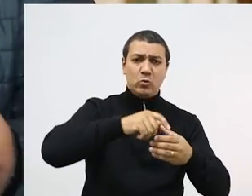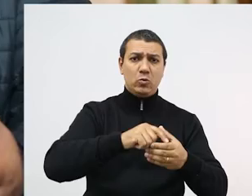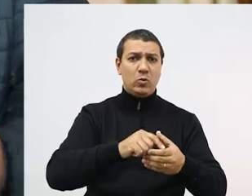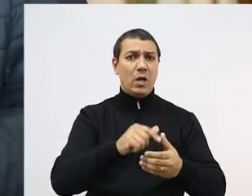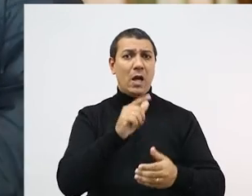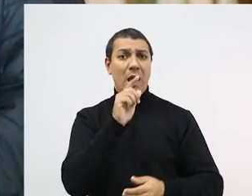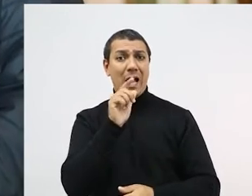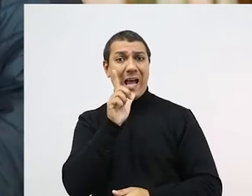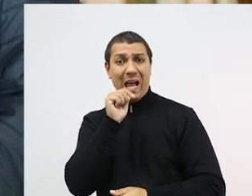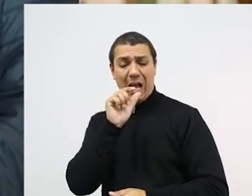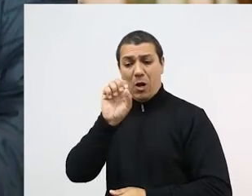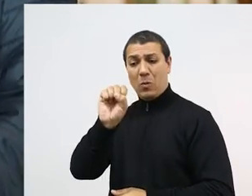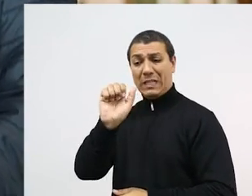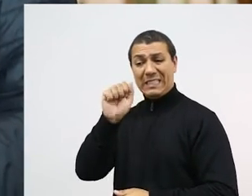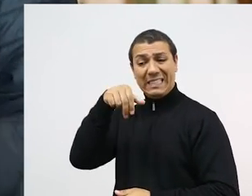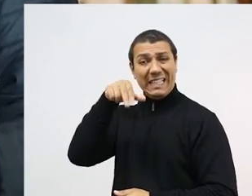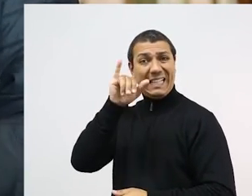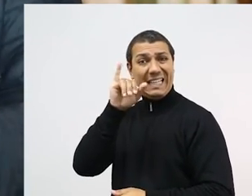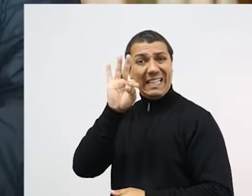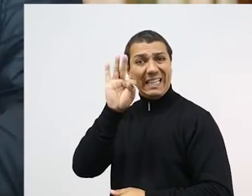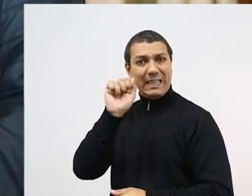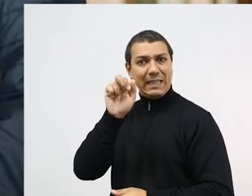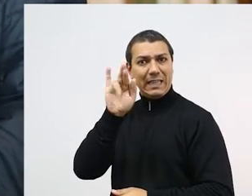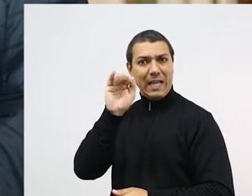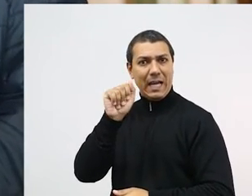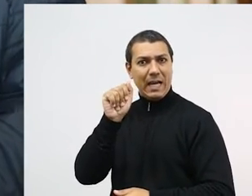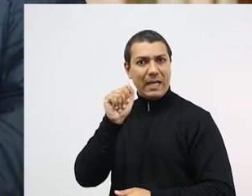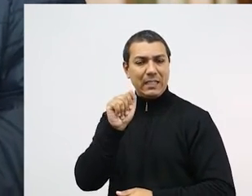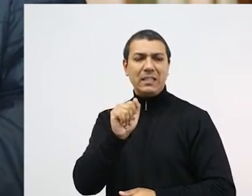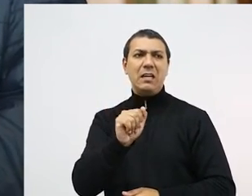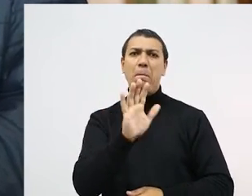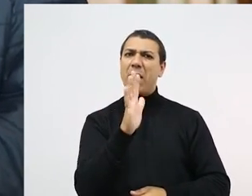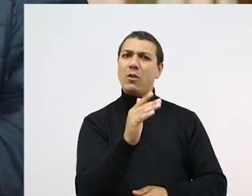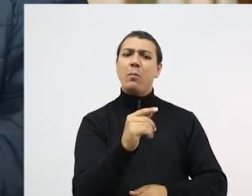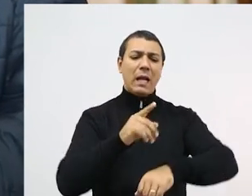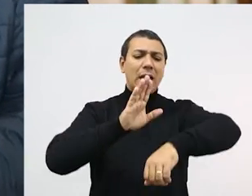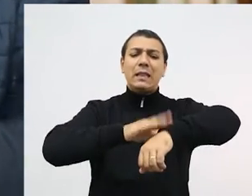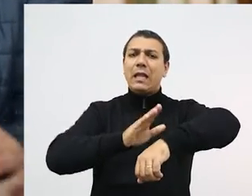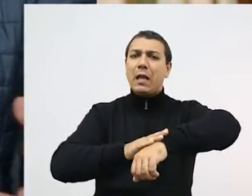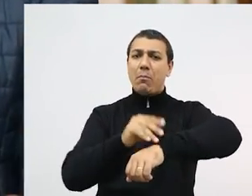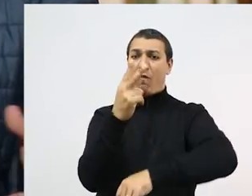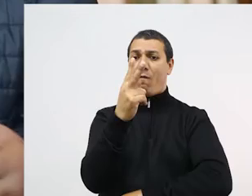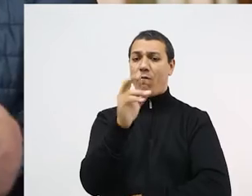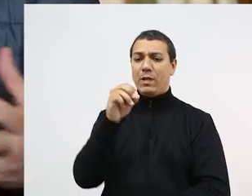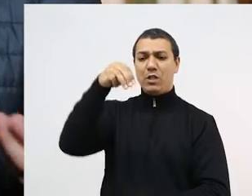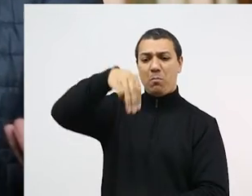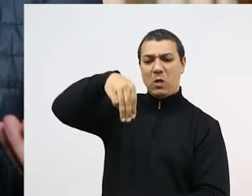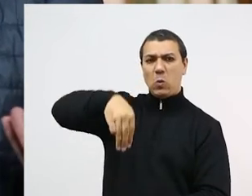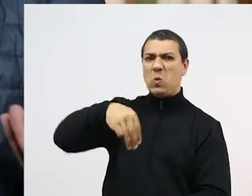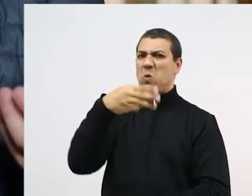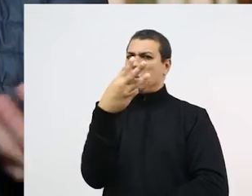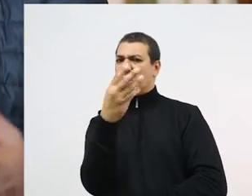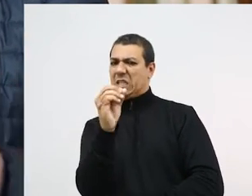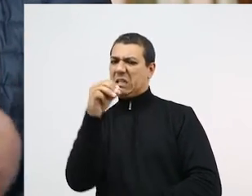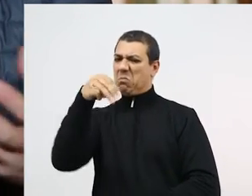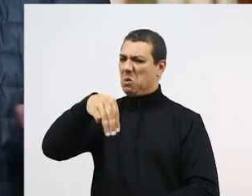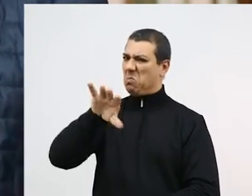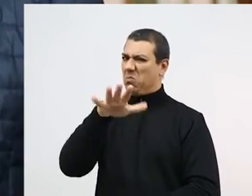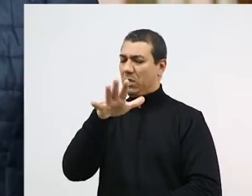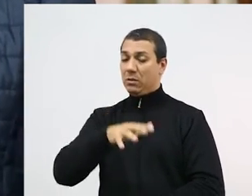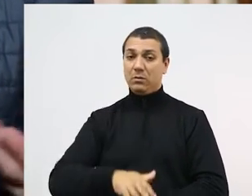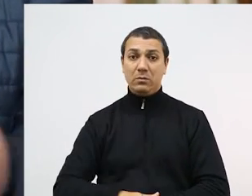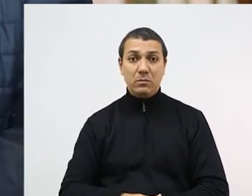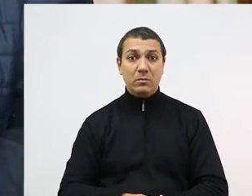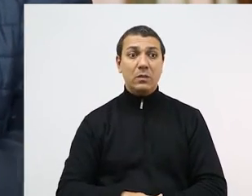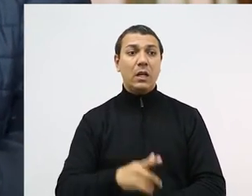pessoas preferem deixar numa solução com água e água sanitária por alguns minutos. Deixar essa máscara de